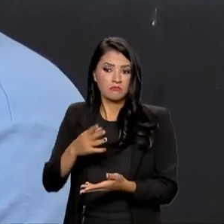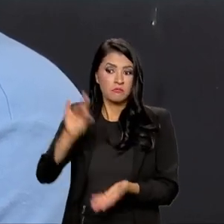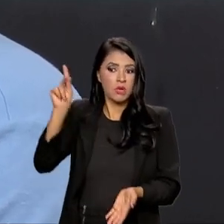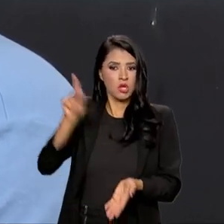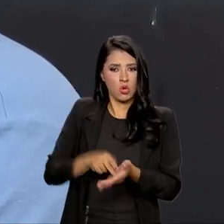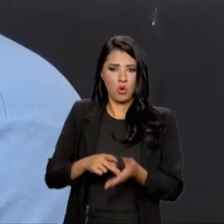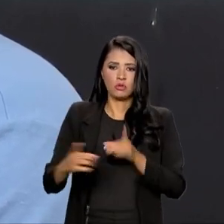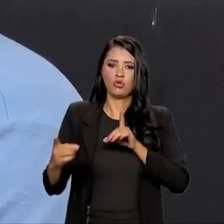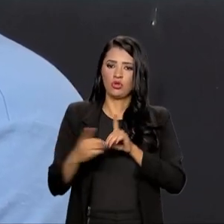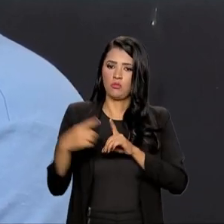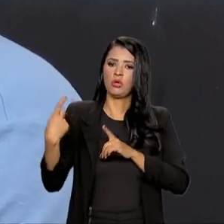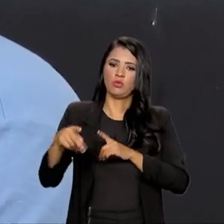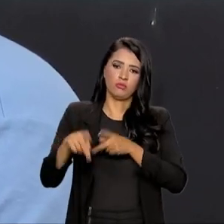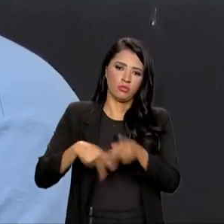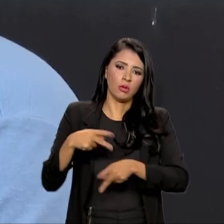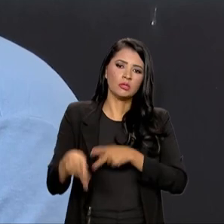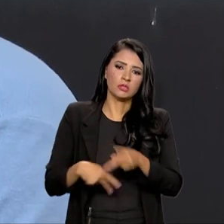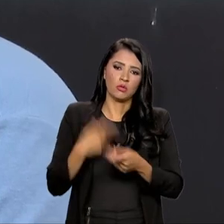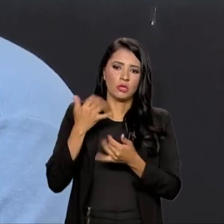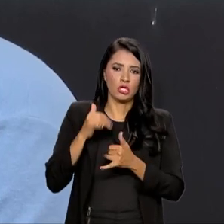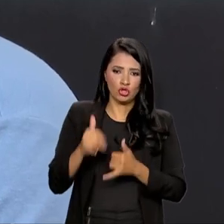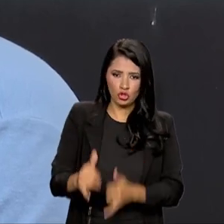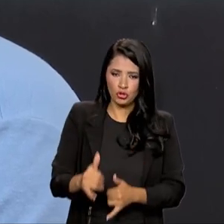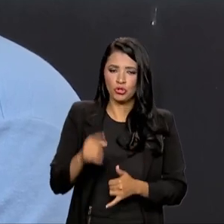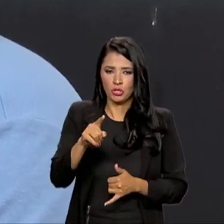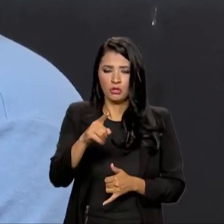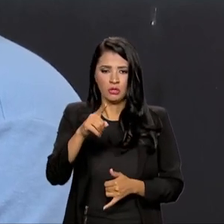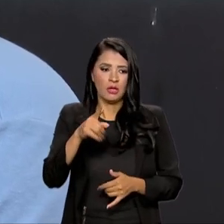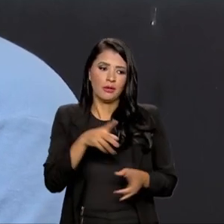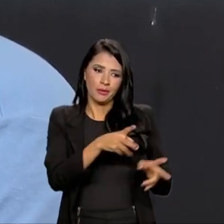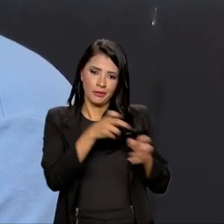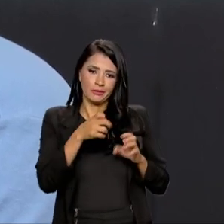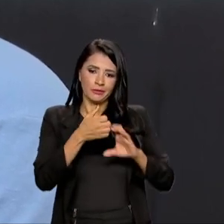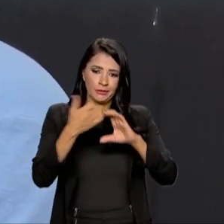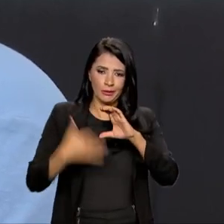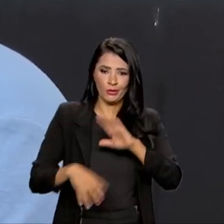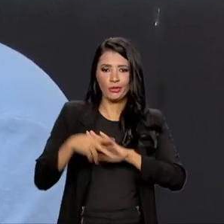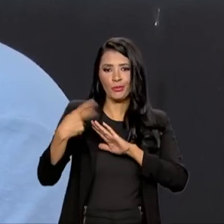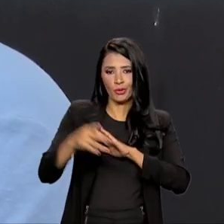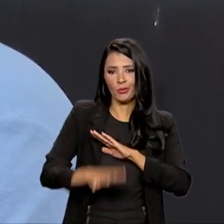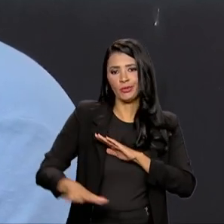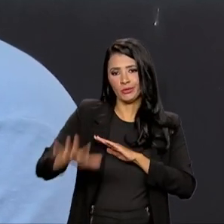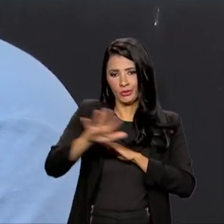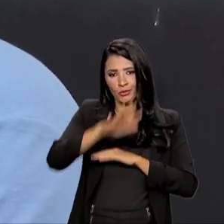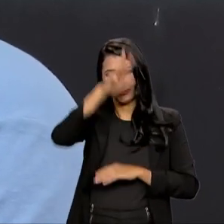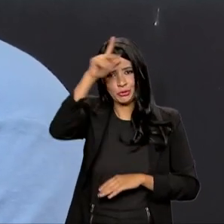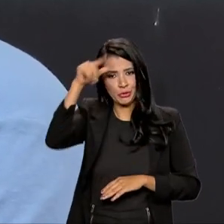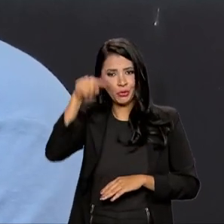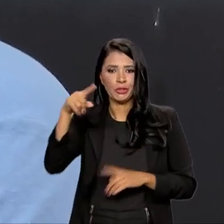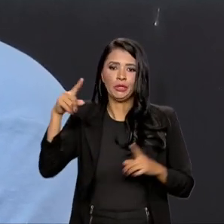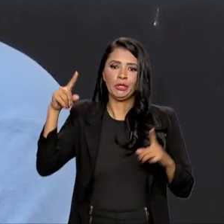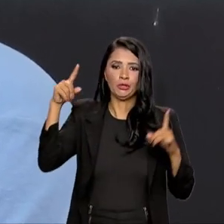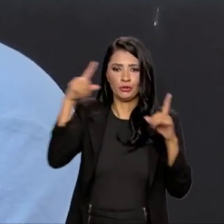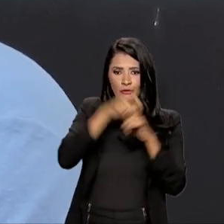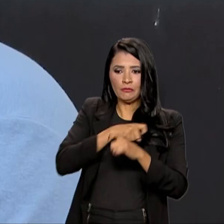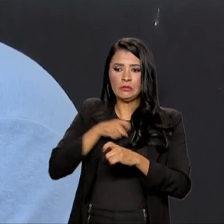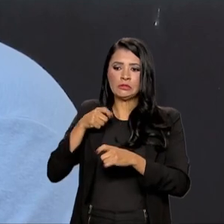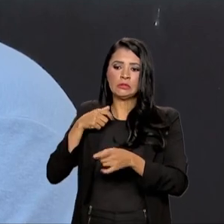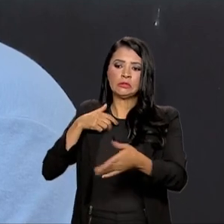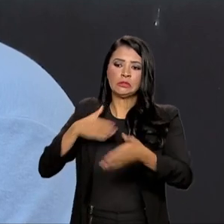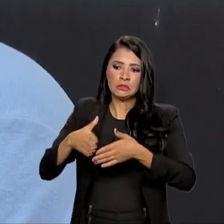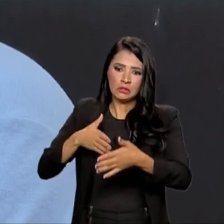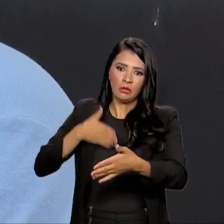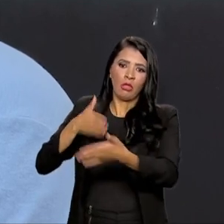no atendimento dessas populações. Justamente reconhecendo essa característica, principalmente na região amazônica, de difícil acesso, de